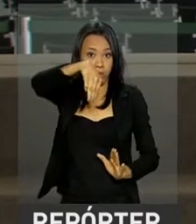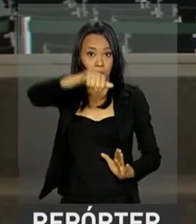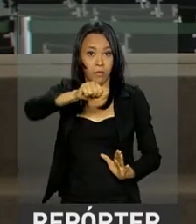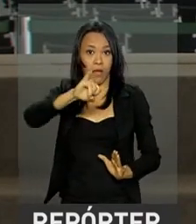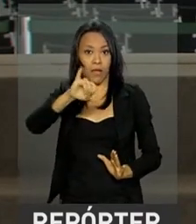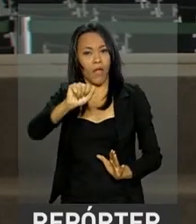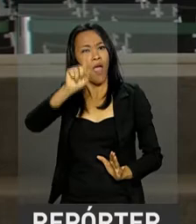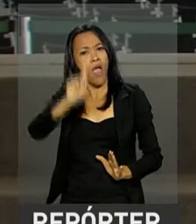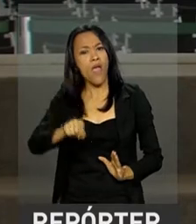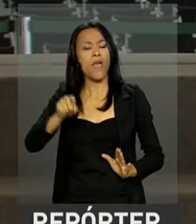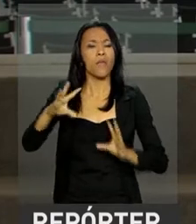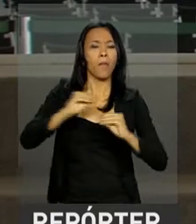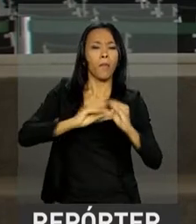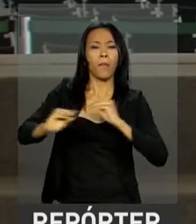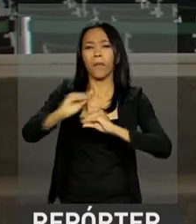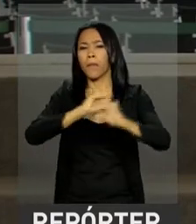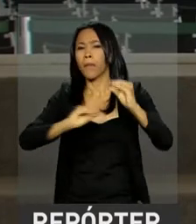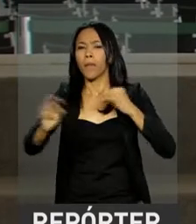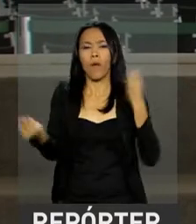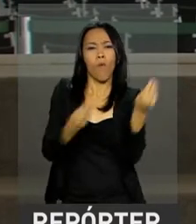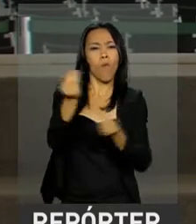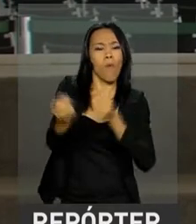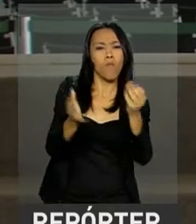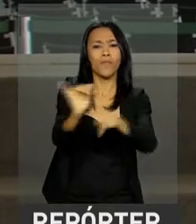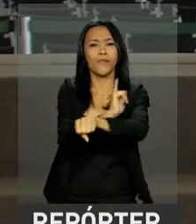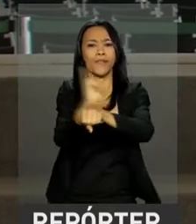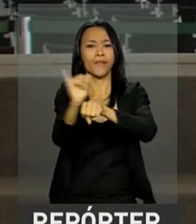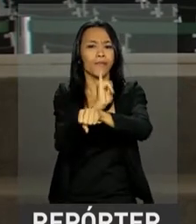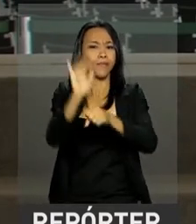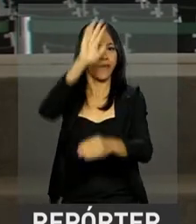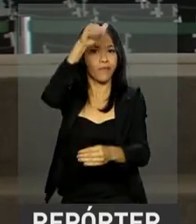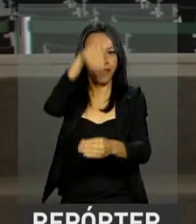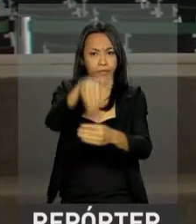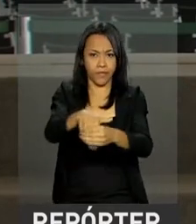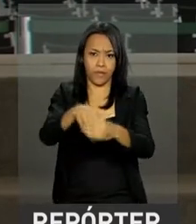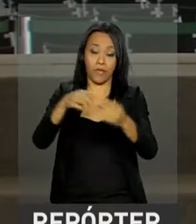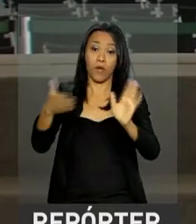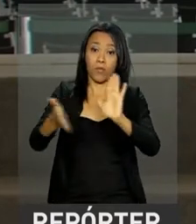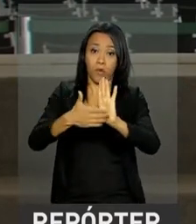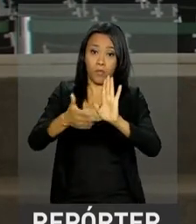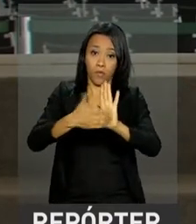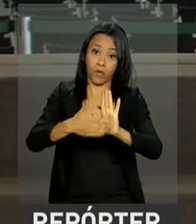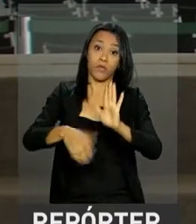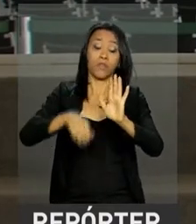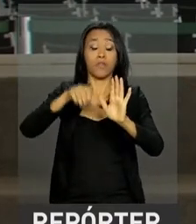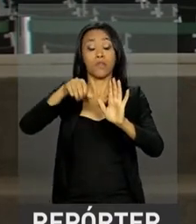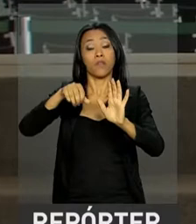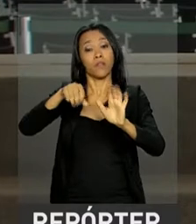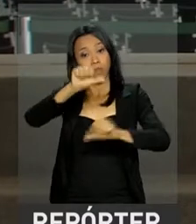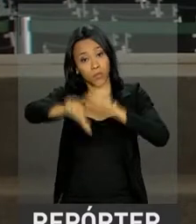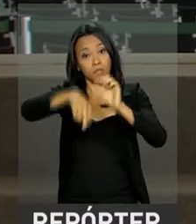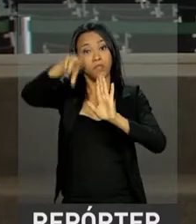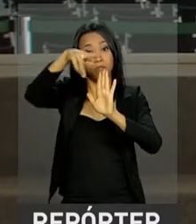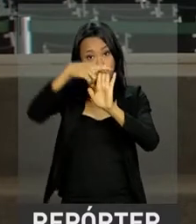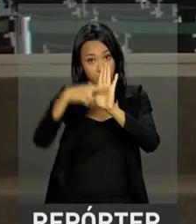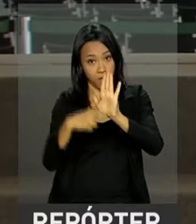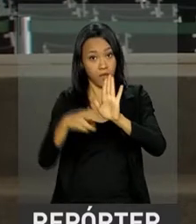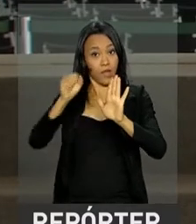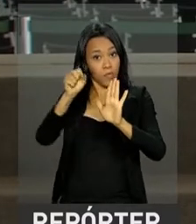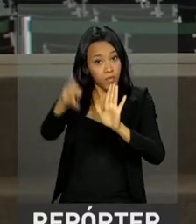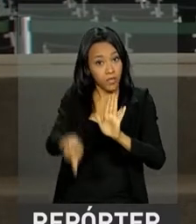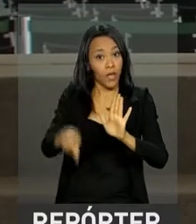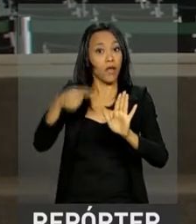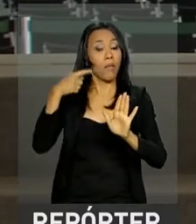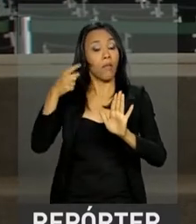discutir a melhor forma de se votar o projeto da reforma da Previdência, que aguarda um acordo com os deputados para